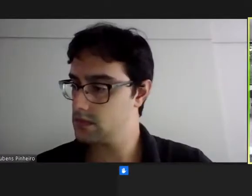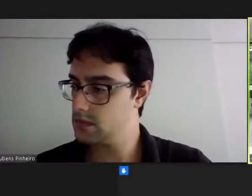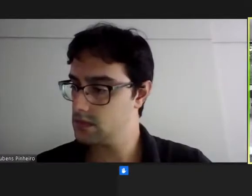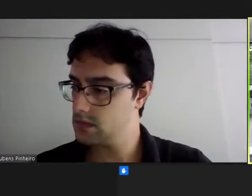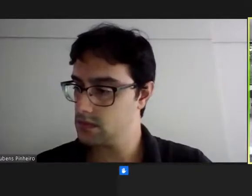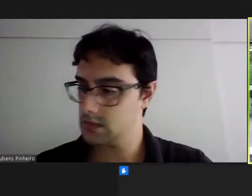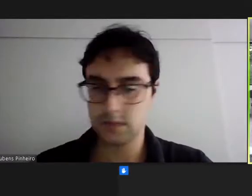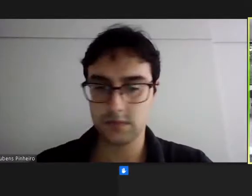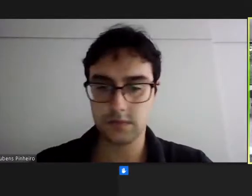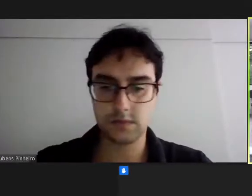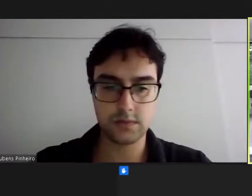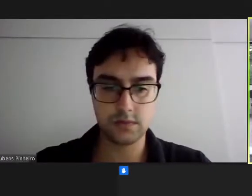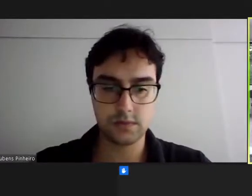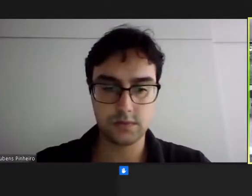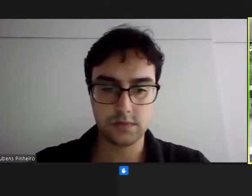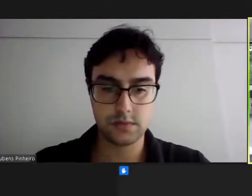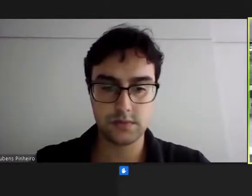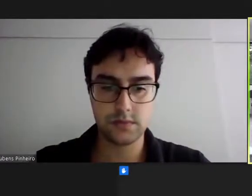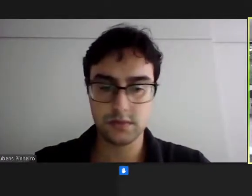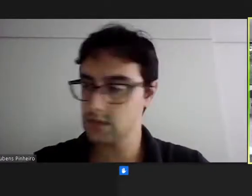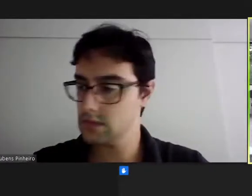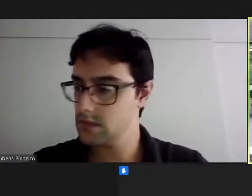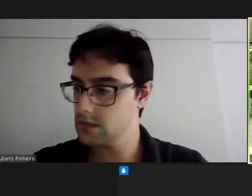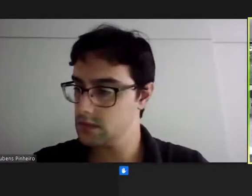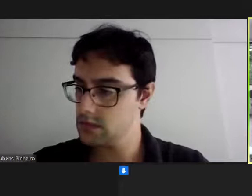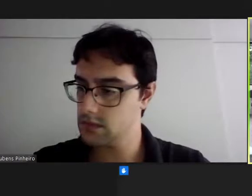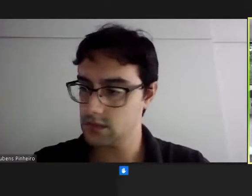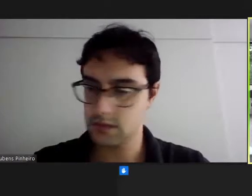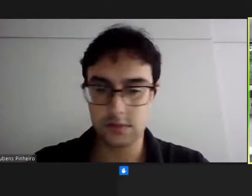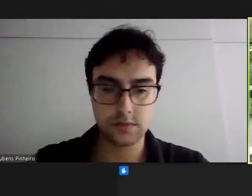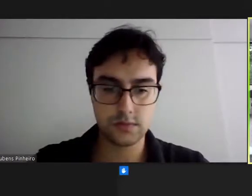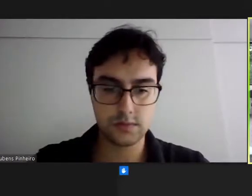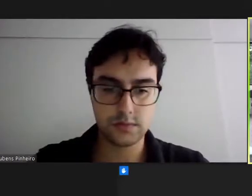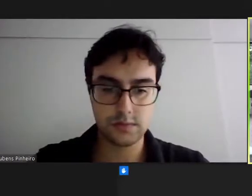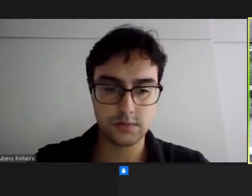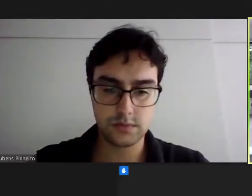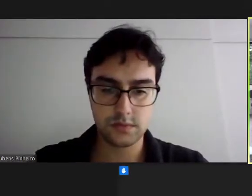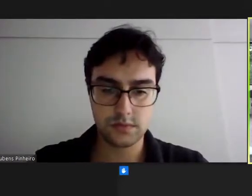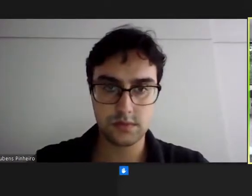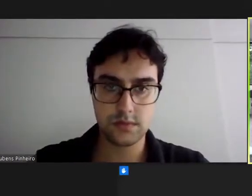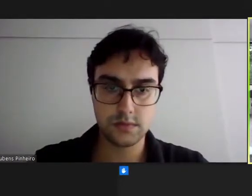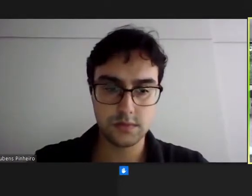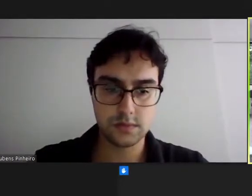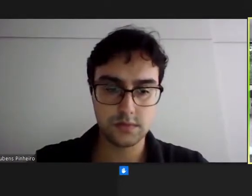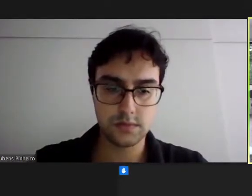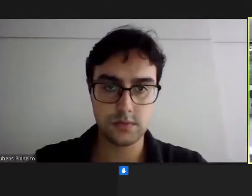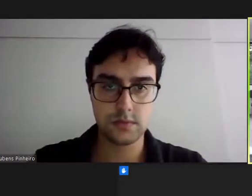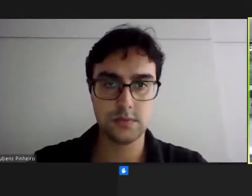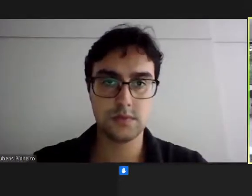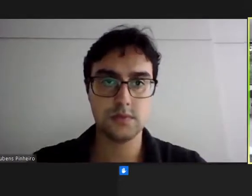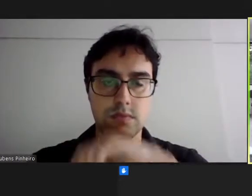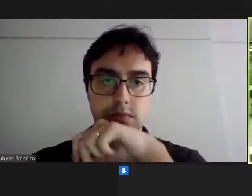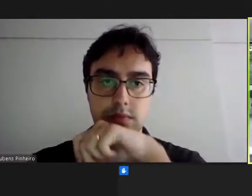a gente segue, a norma segue a legislação. Eu não... Para mim, do meu ponto de vista, é que eu acho que deveria ser concluído o